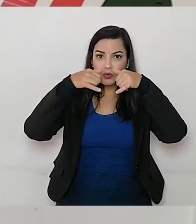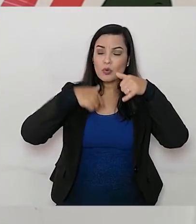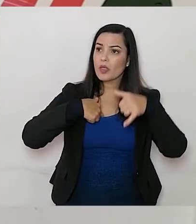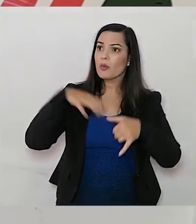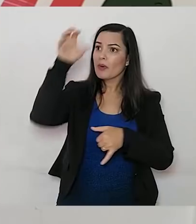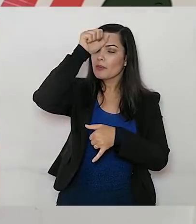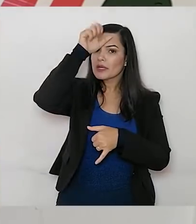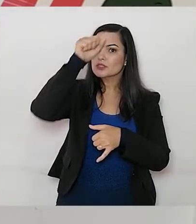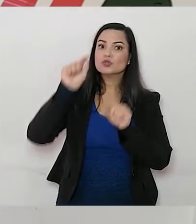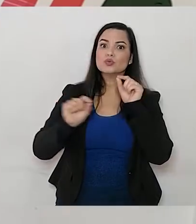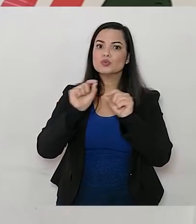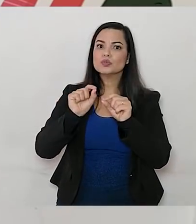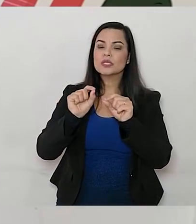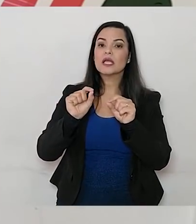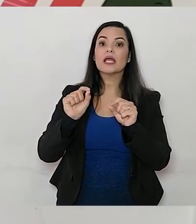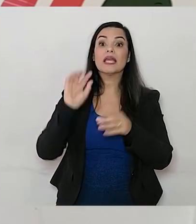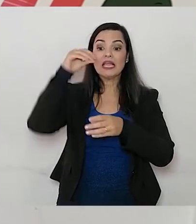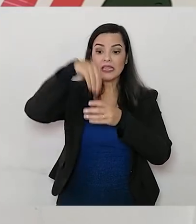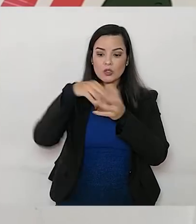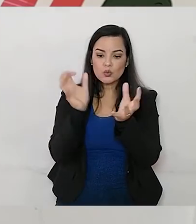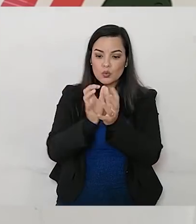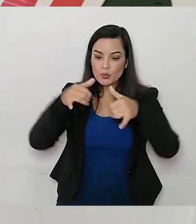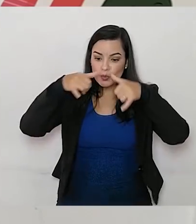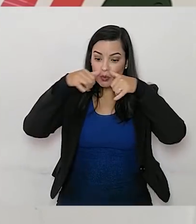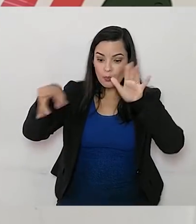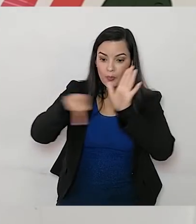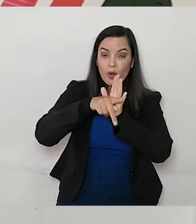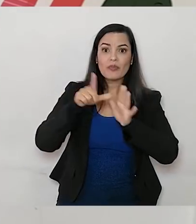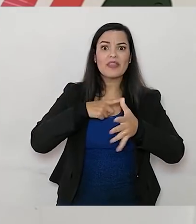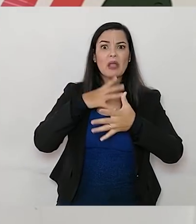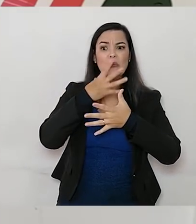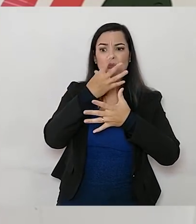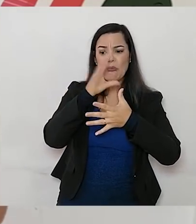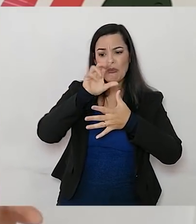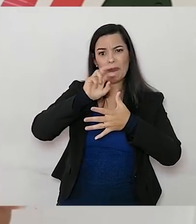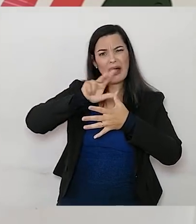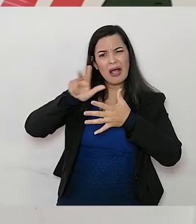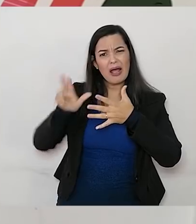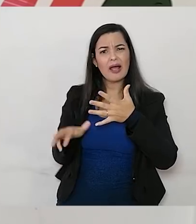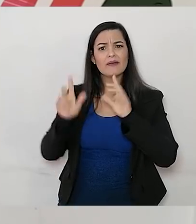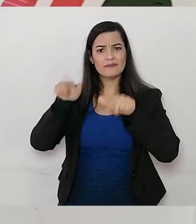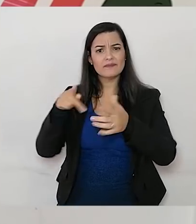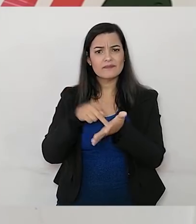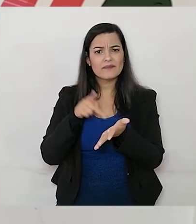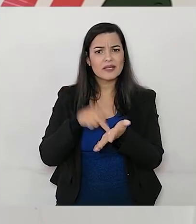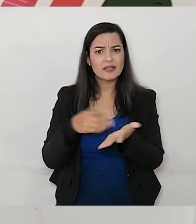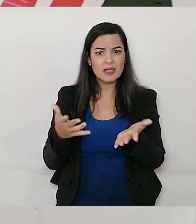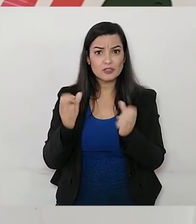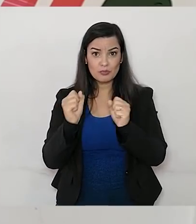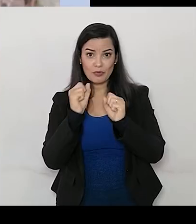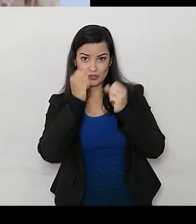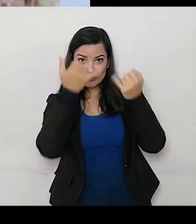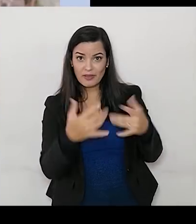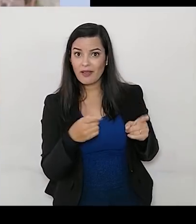diverso, que são muitas espécies. O que você pode compartilhar sobre os besouros com as crianças?